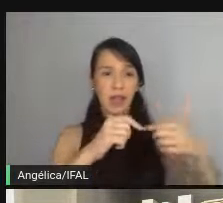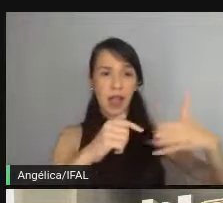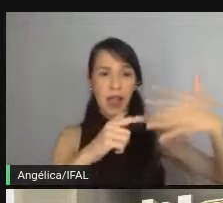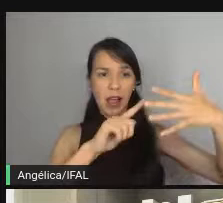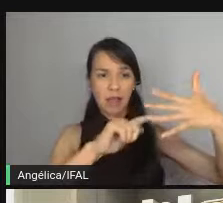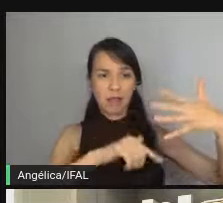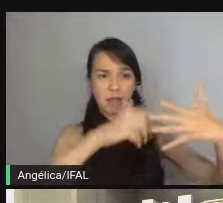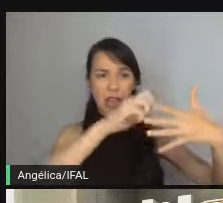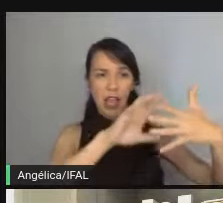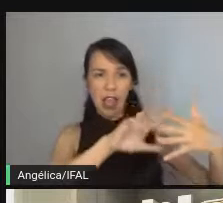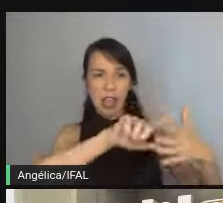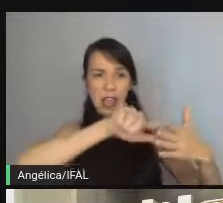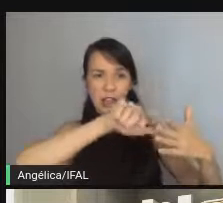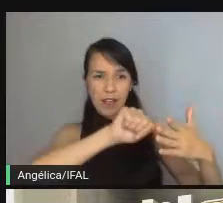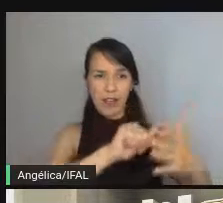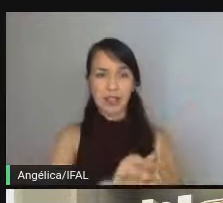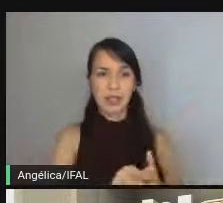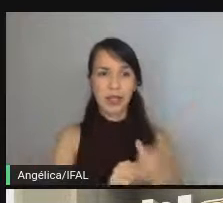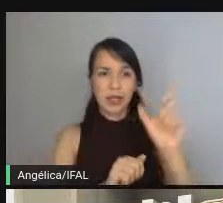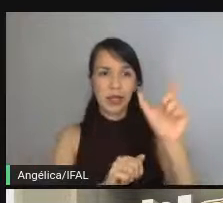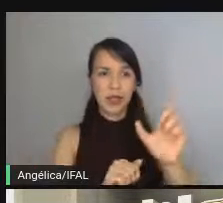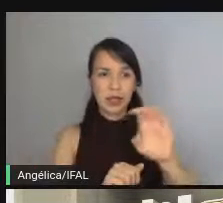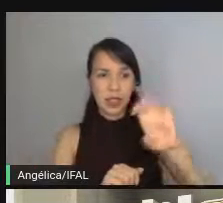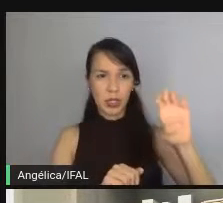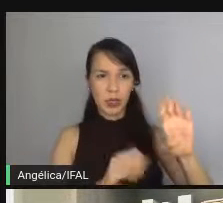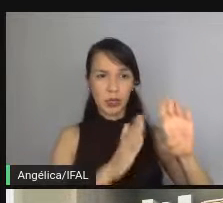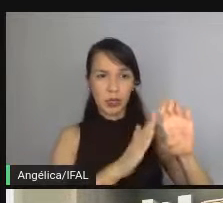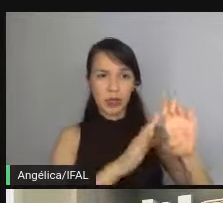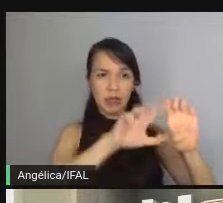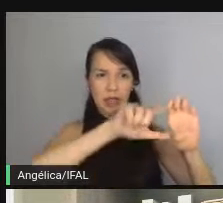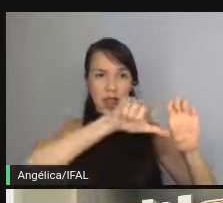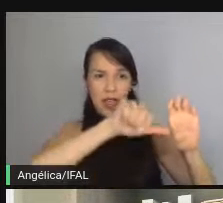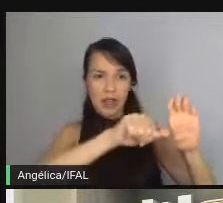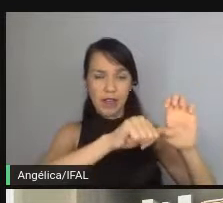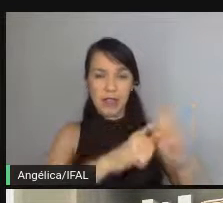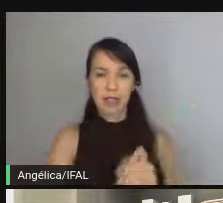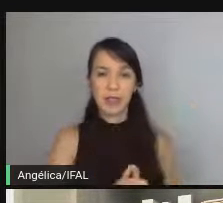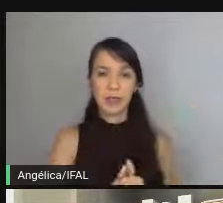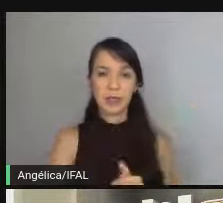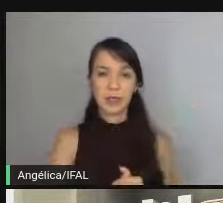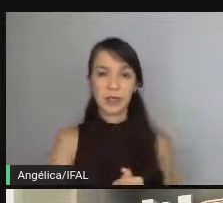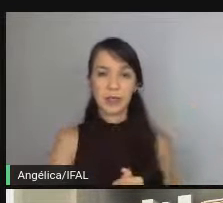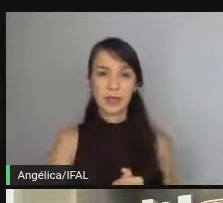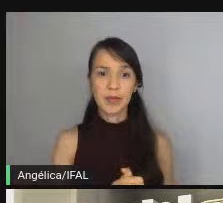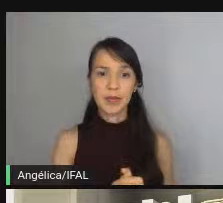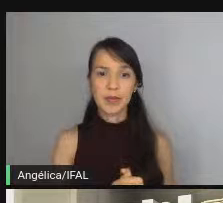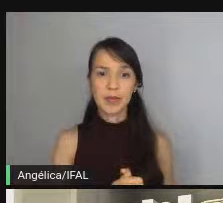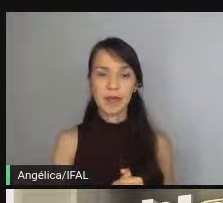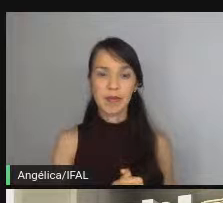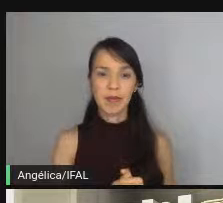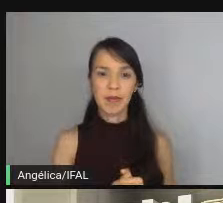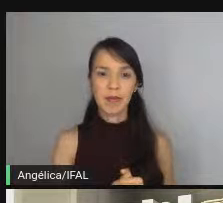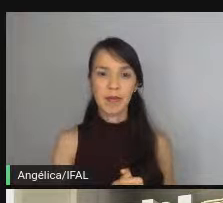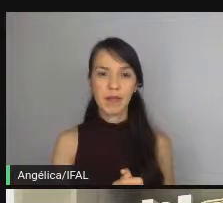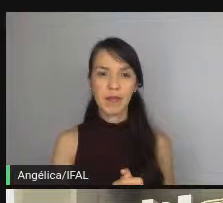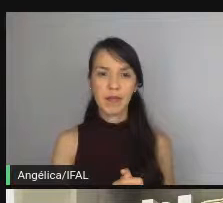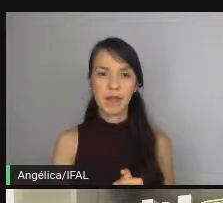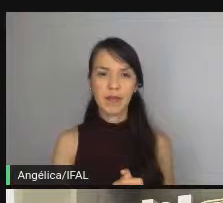é aqui na esquerda então vamos criar um